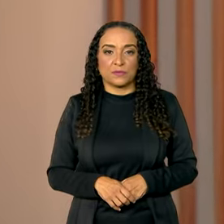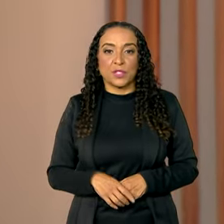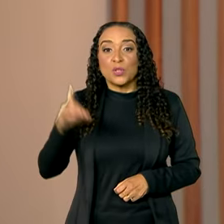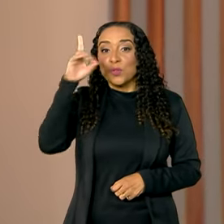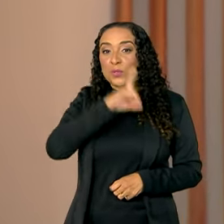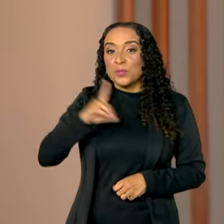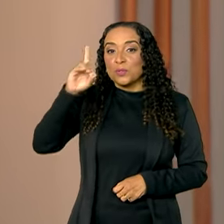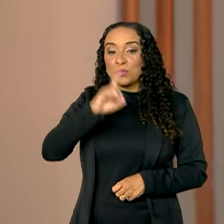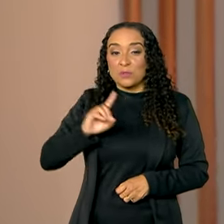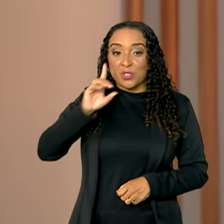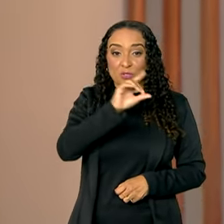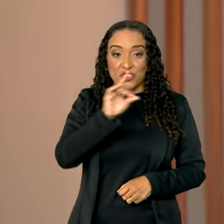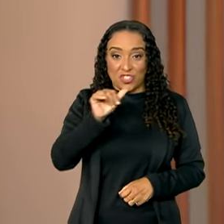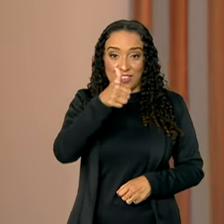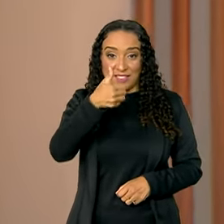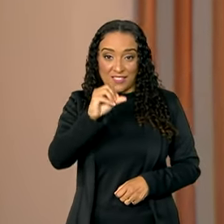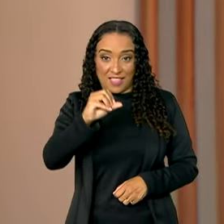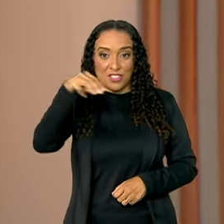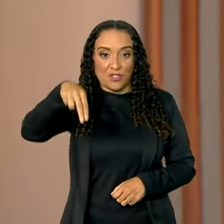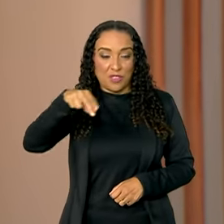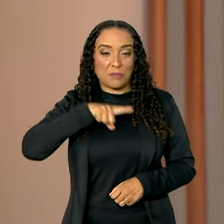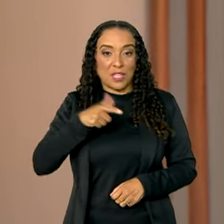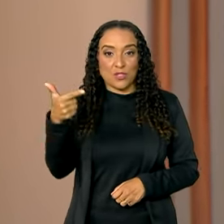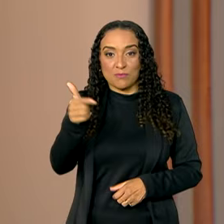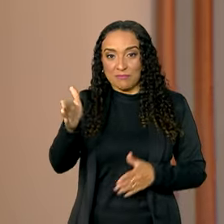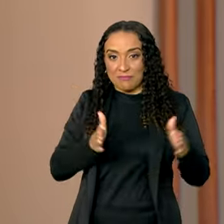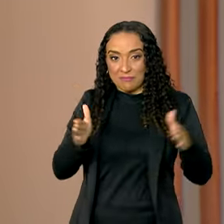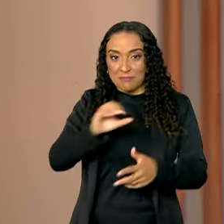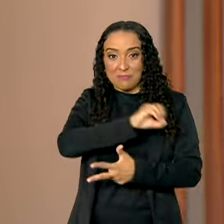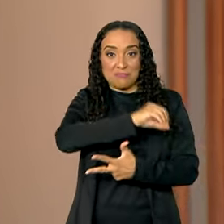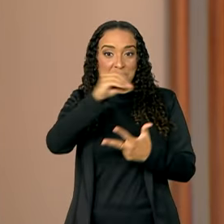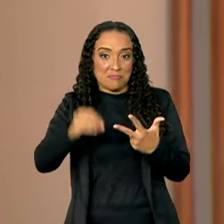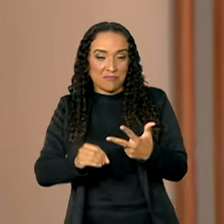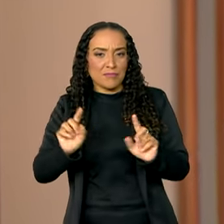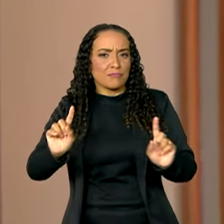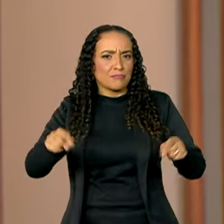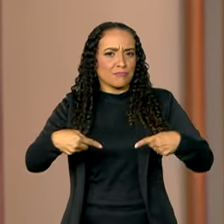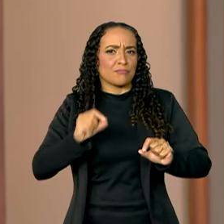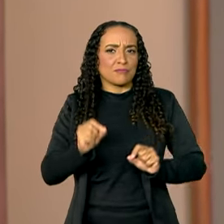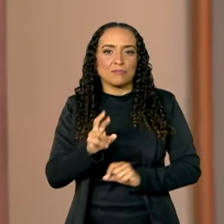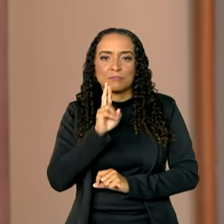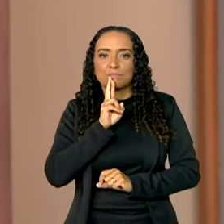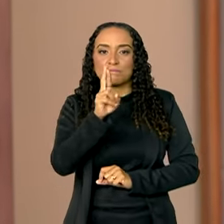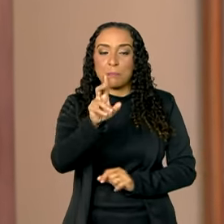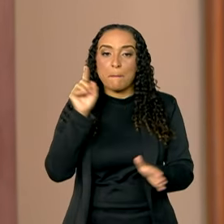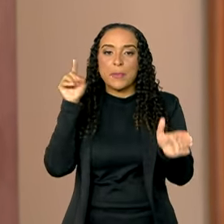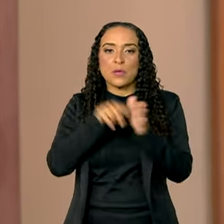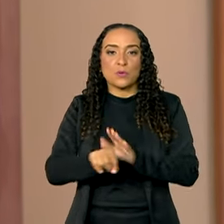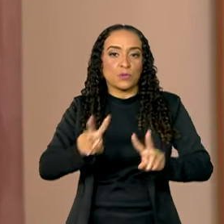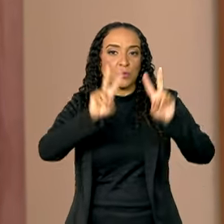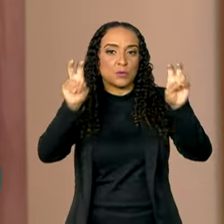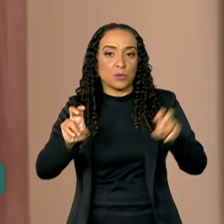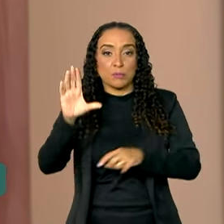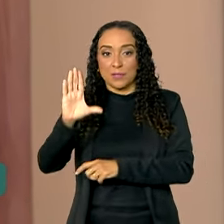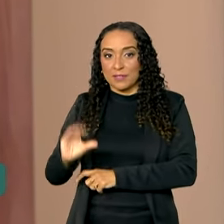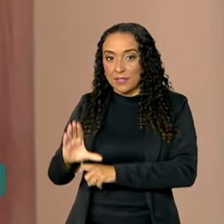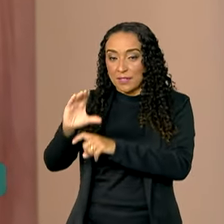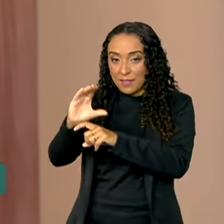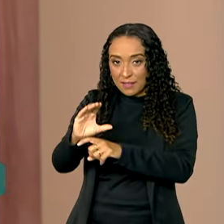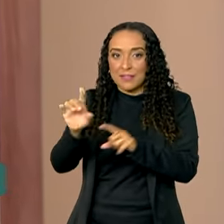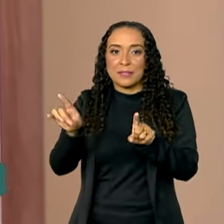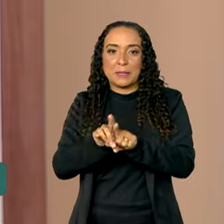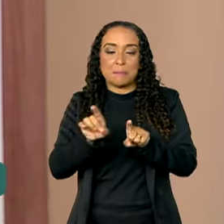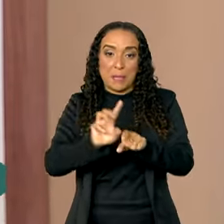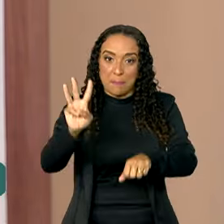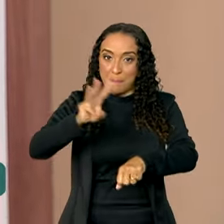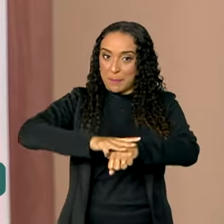Domingo agora, dia 10 de novembro, tem a segunda etapa do Enem. O desafio é responder questões sobre ciências da natureza,